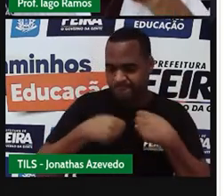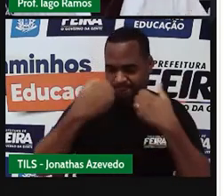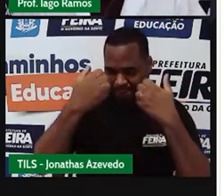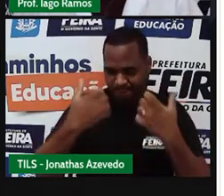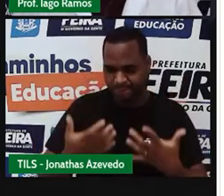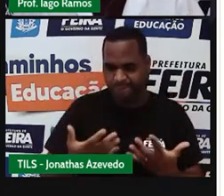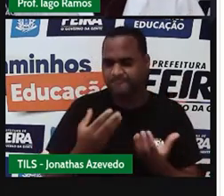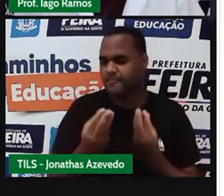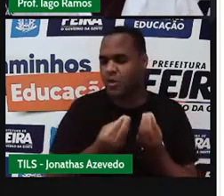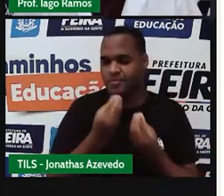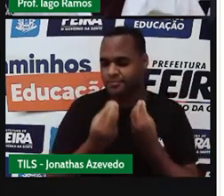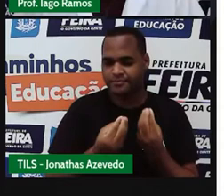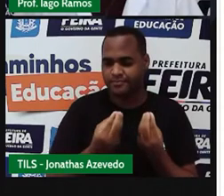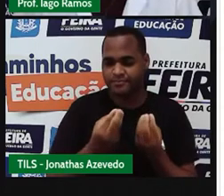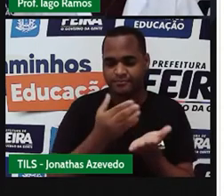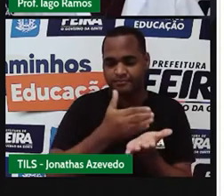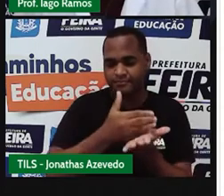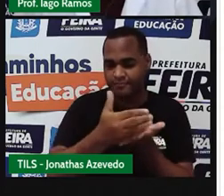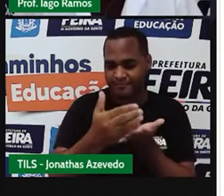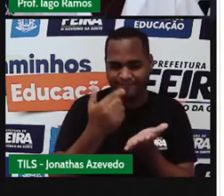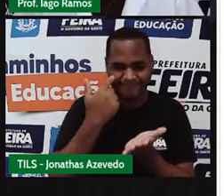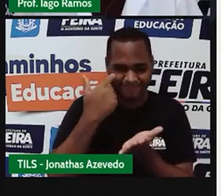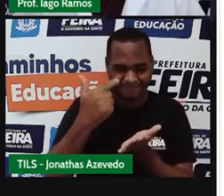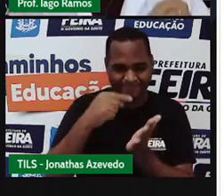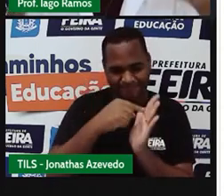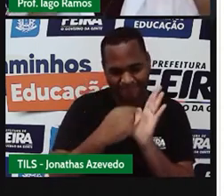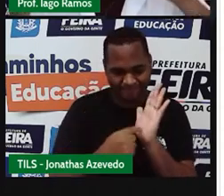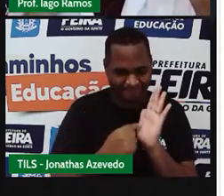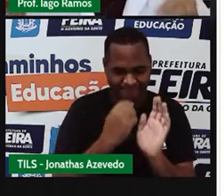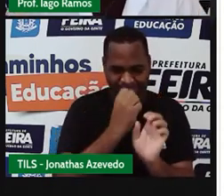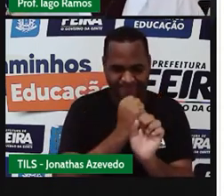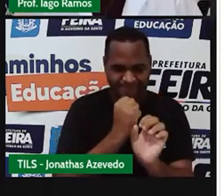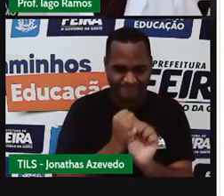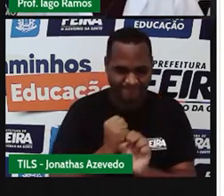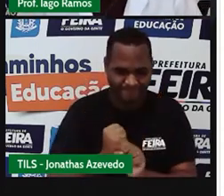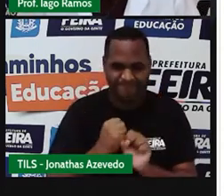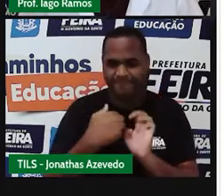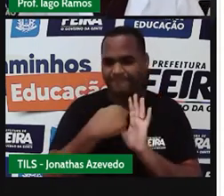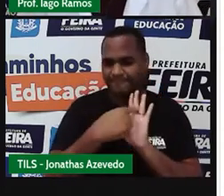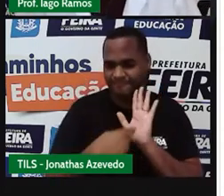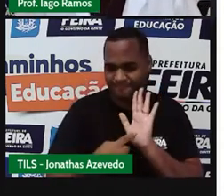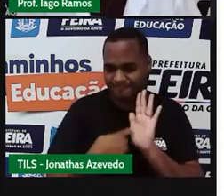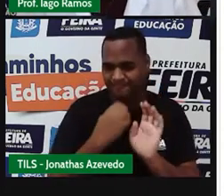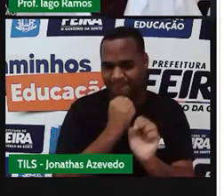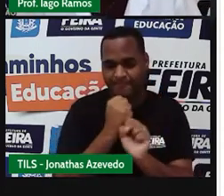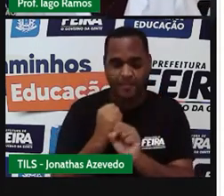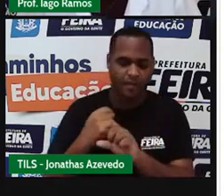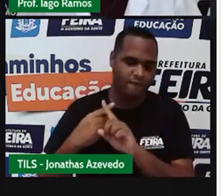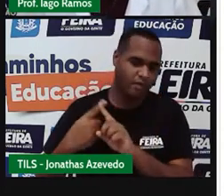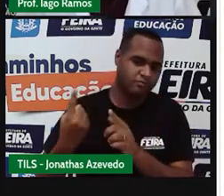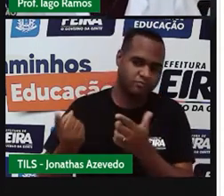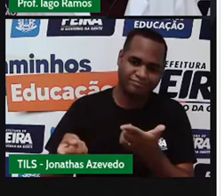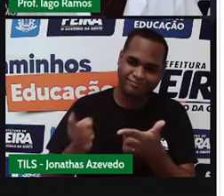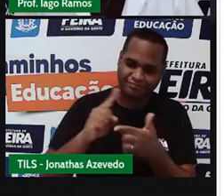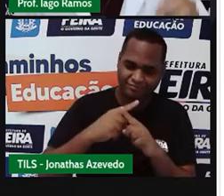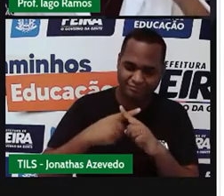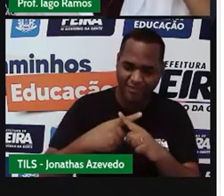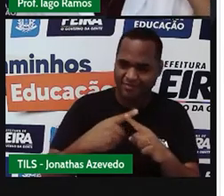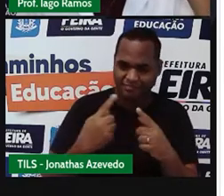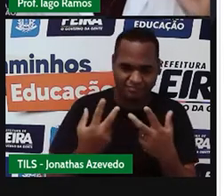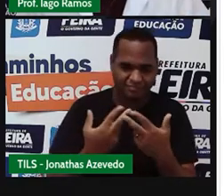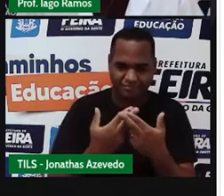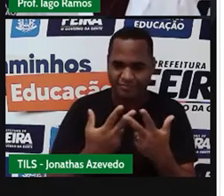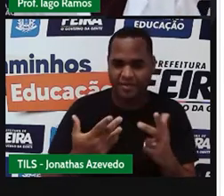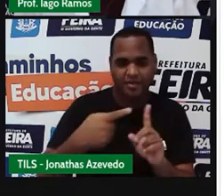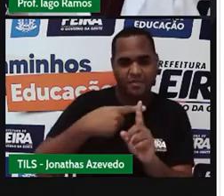começando por uma tabuada, né? Aquela tabuadinha, aquelas continhas de vezes que a gente faz, né? Tem